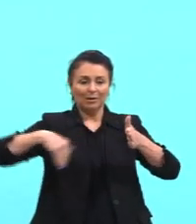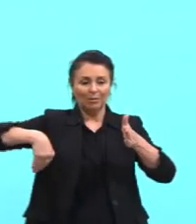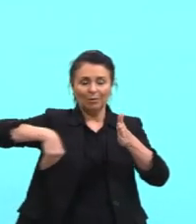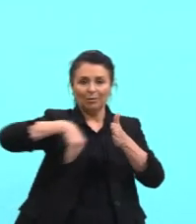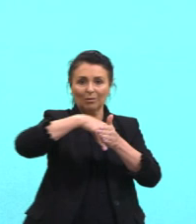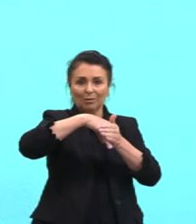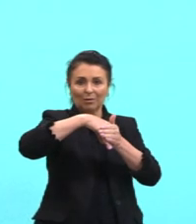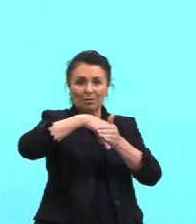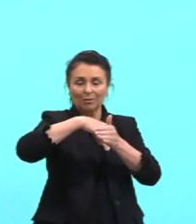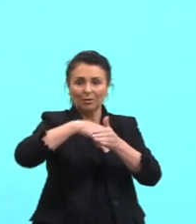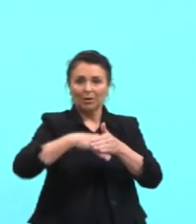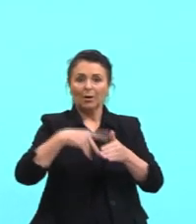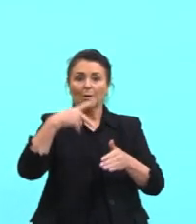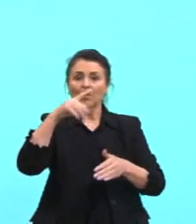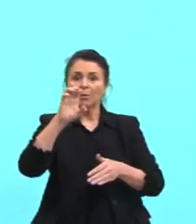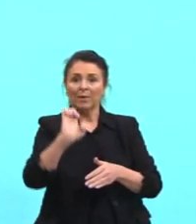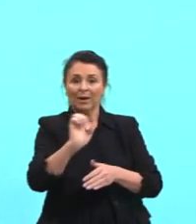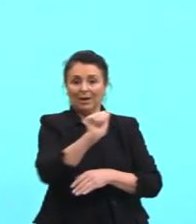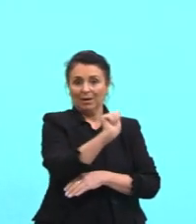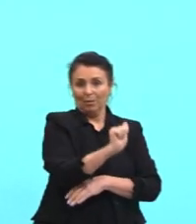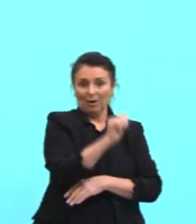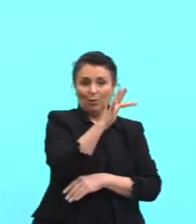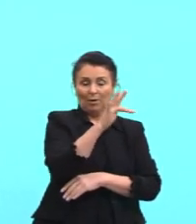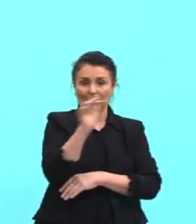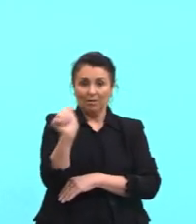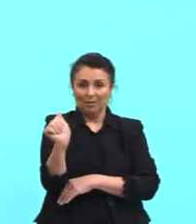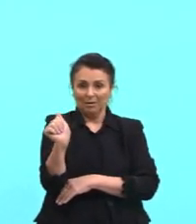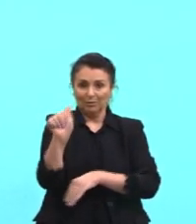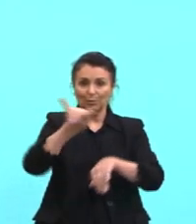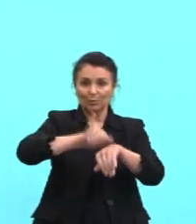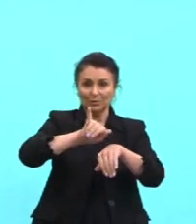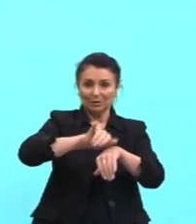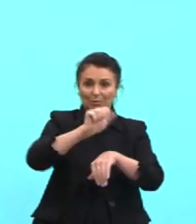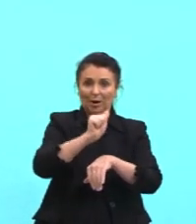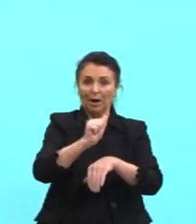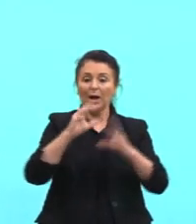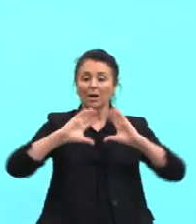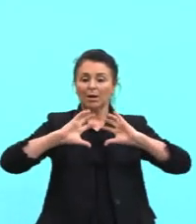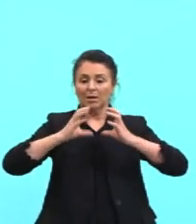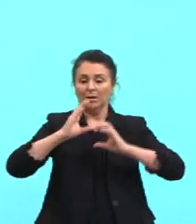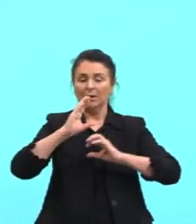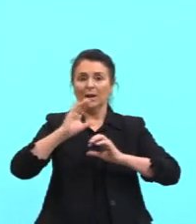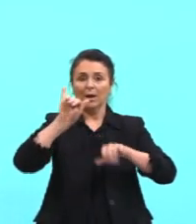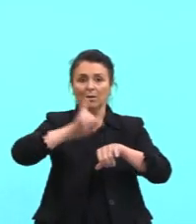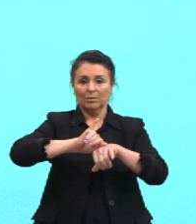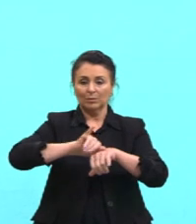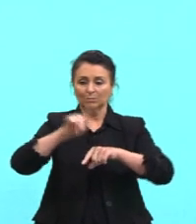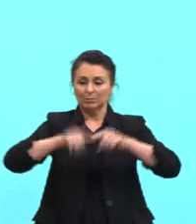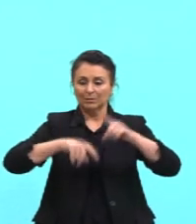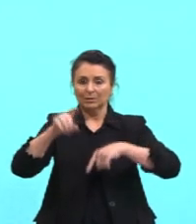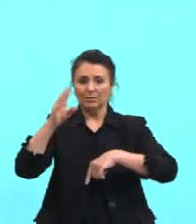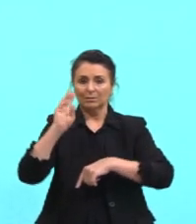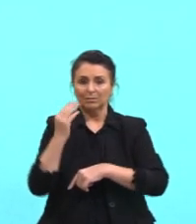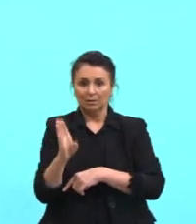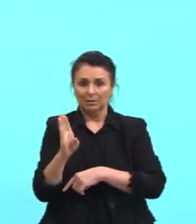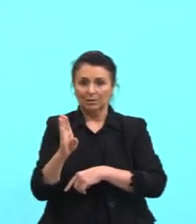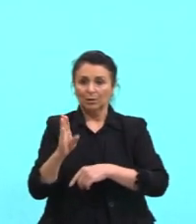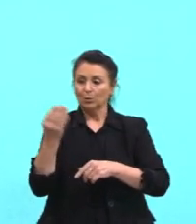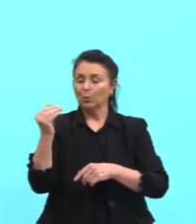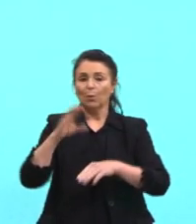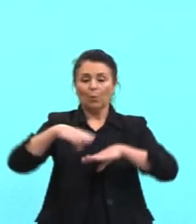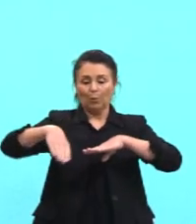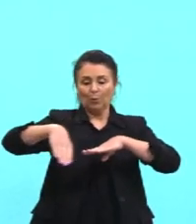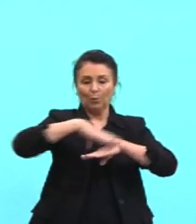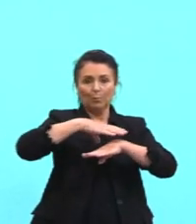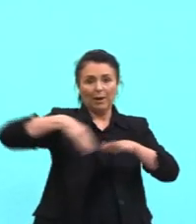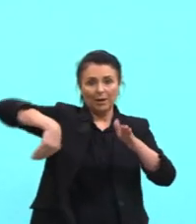chamar o pé de A, de objeto A, e a bola de objeto B. Quando o pé chuta a bola, a